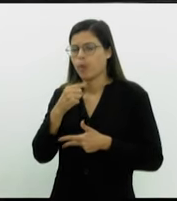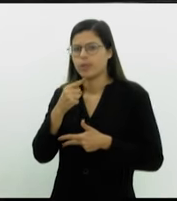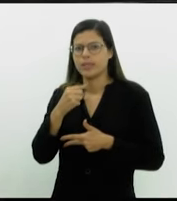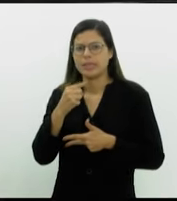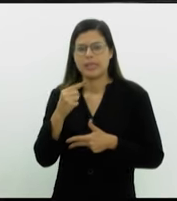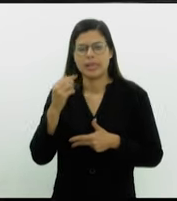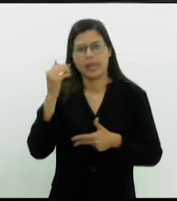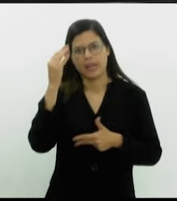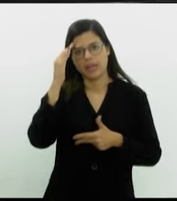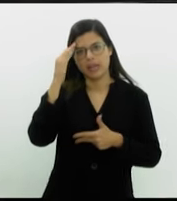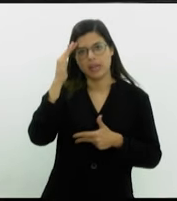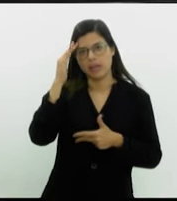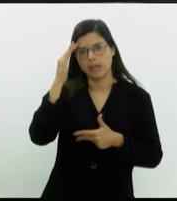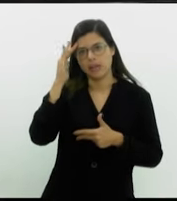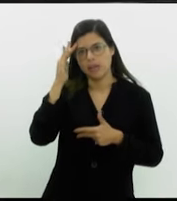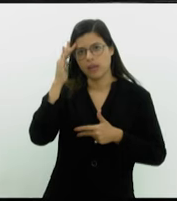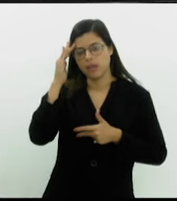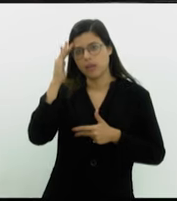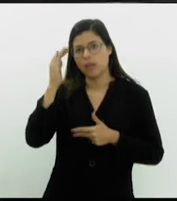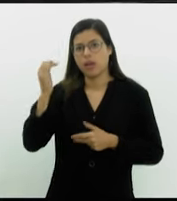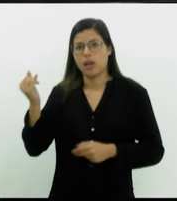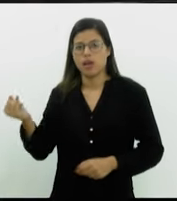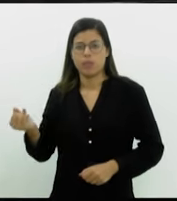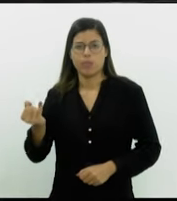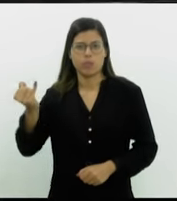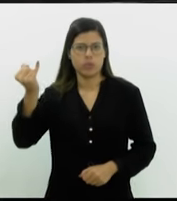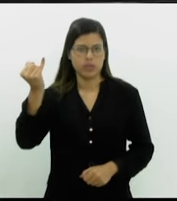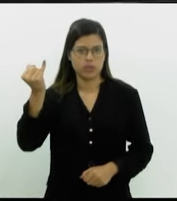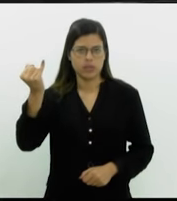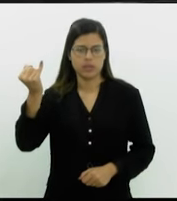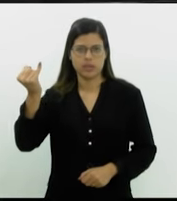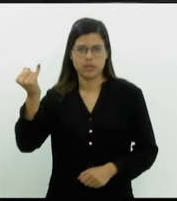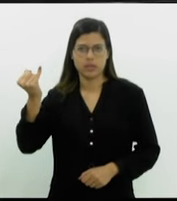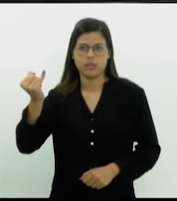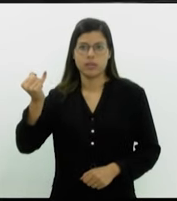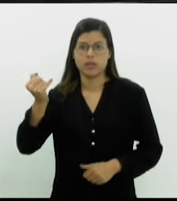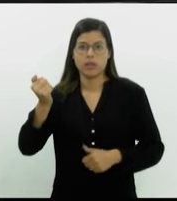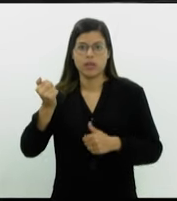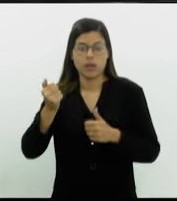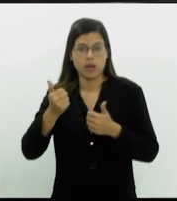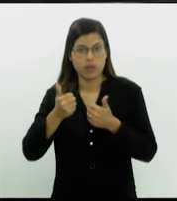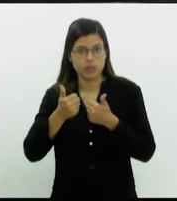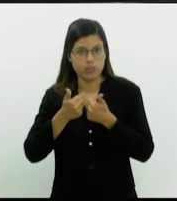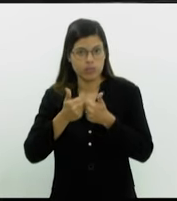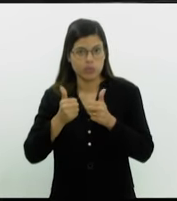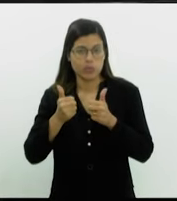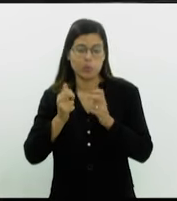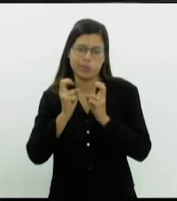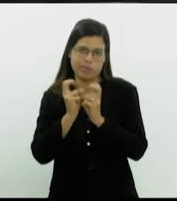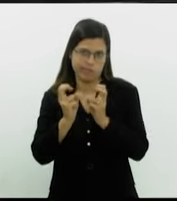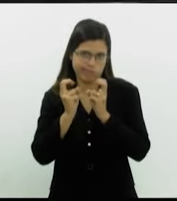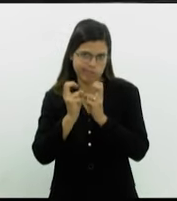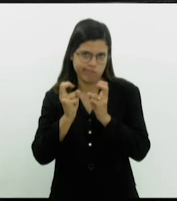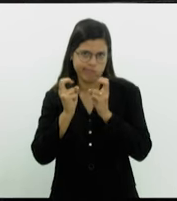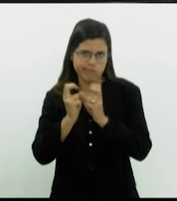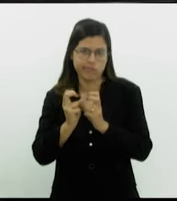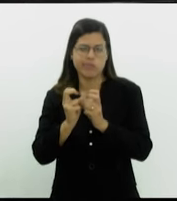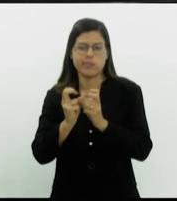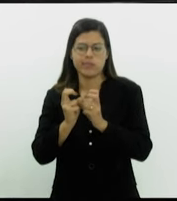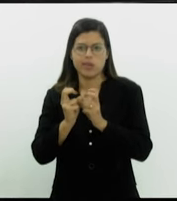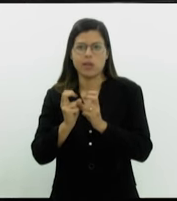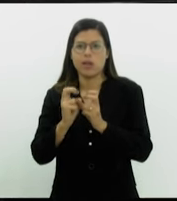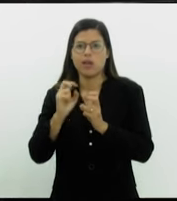a importância do transporte sobre trilhos para a nossa